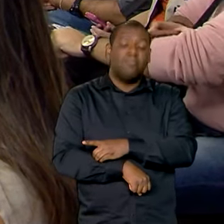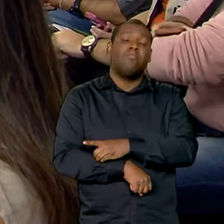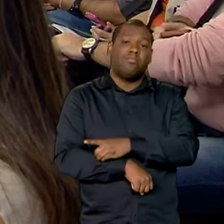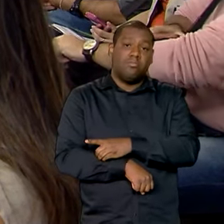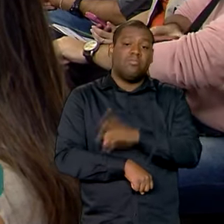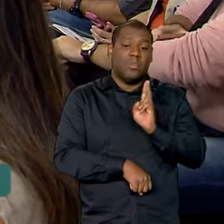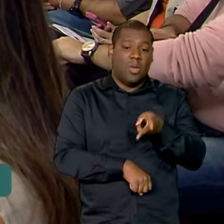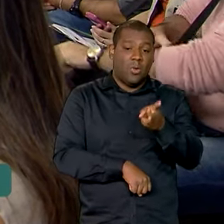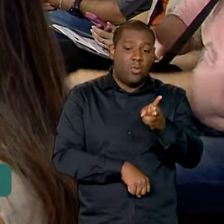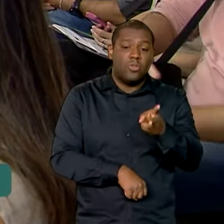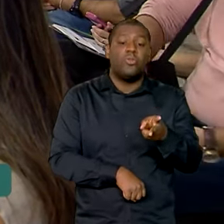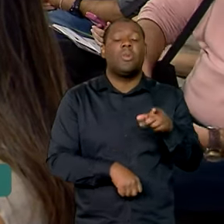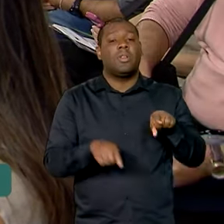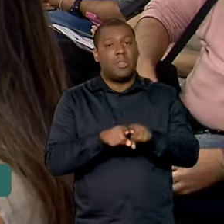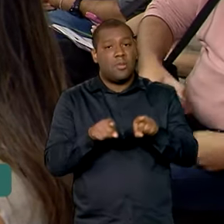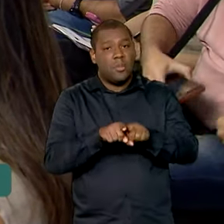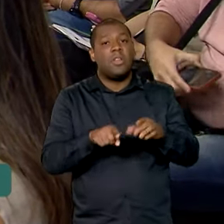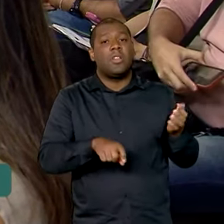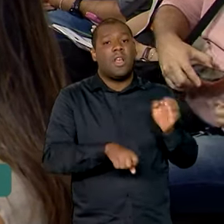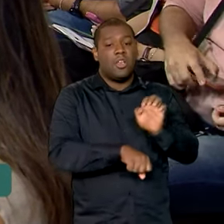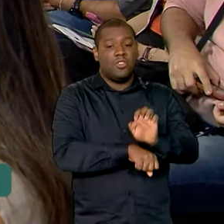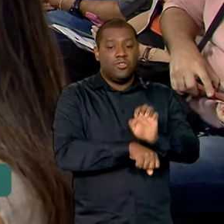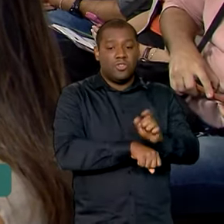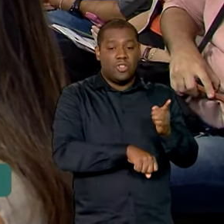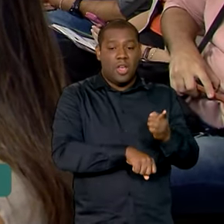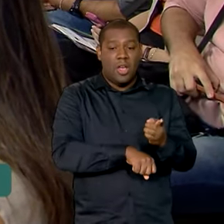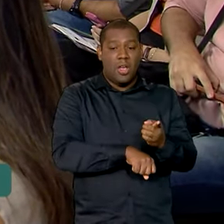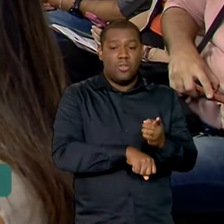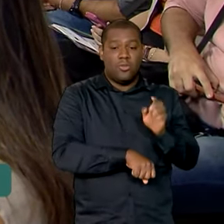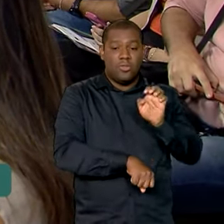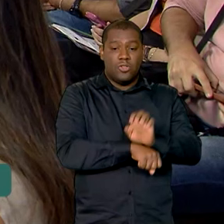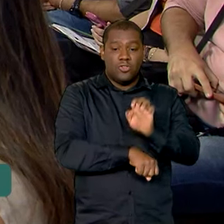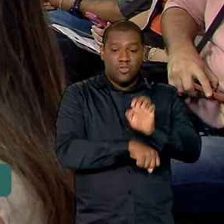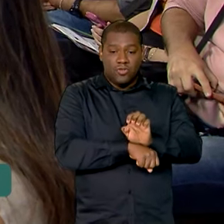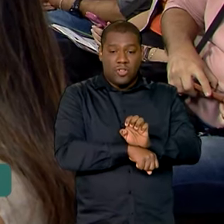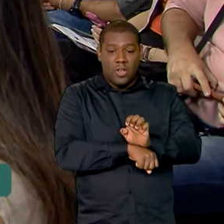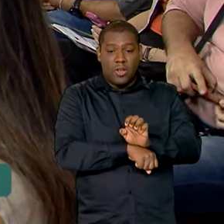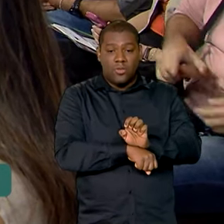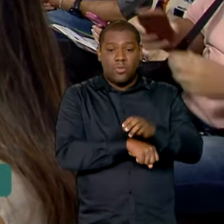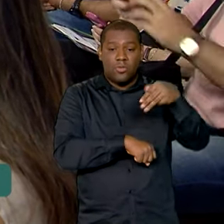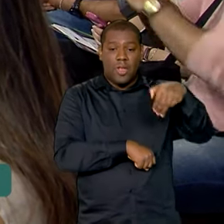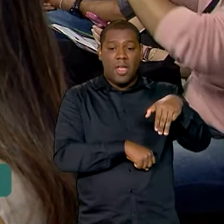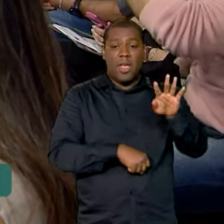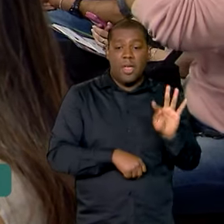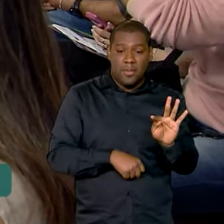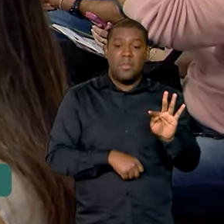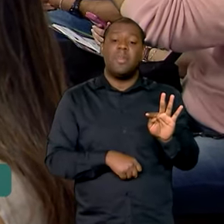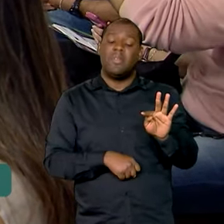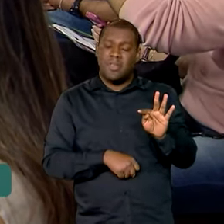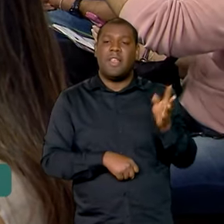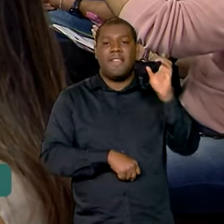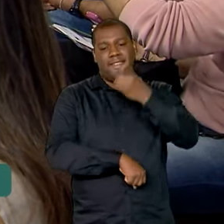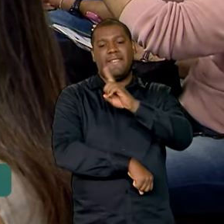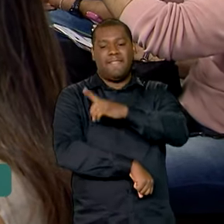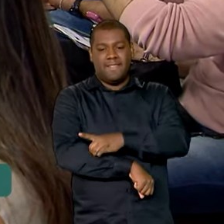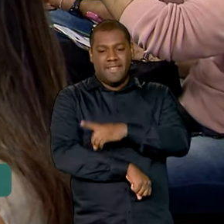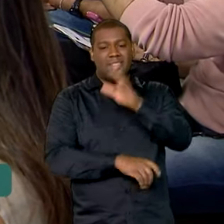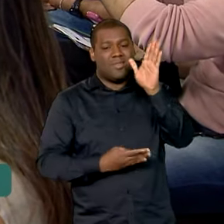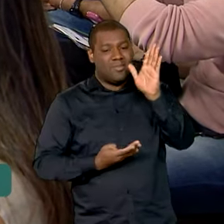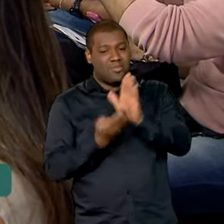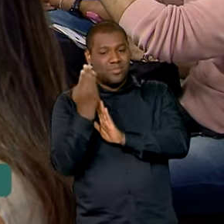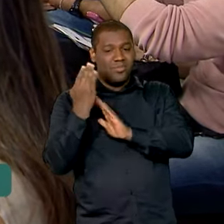então nesse momento no Brasil apenas o Mato Grosso permanece com essa tendência de aumento. Então é um cenário